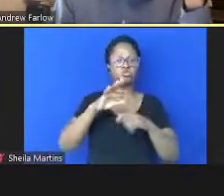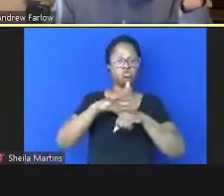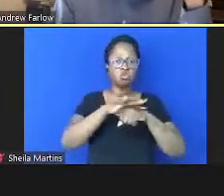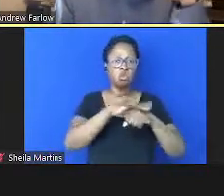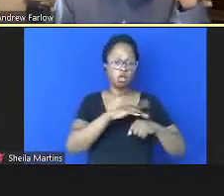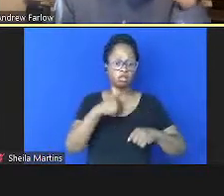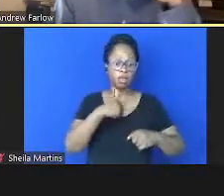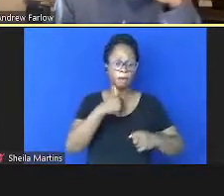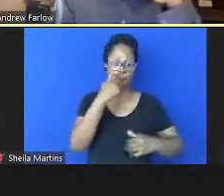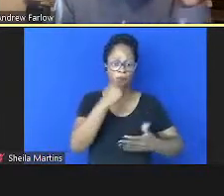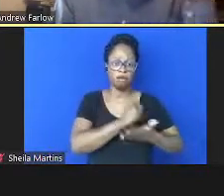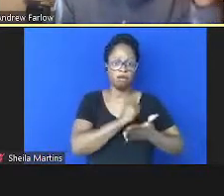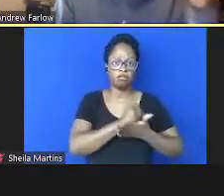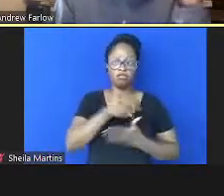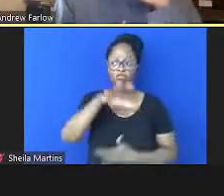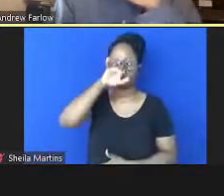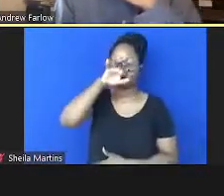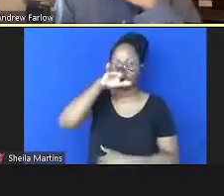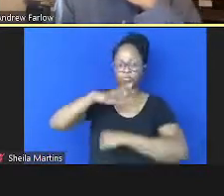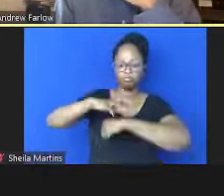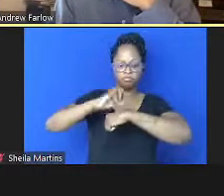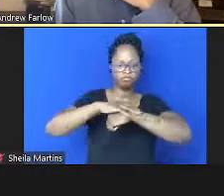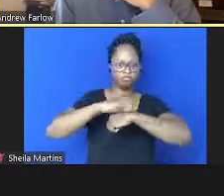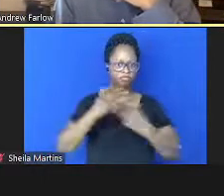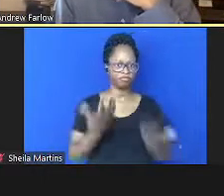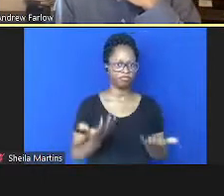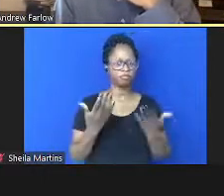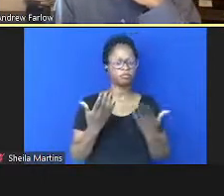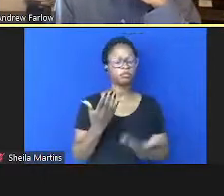respiratórias e aqui a gente tem